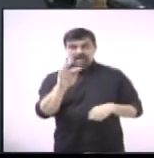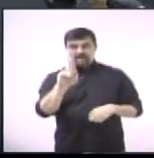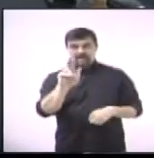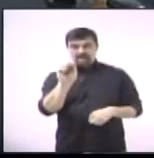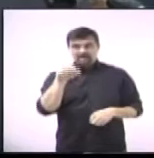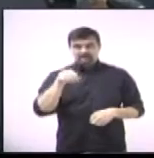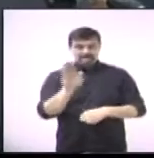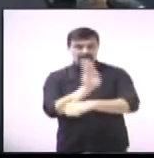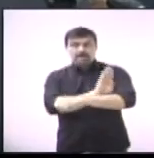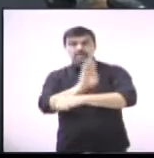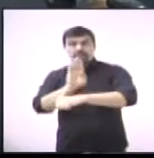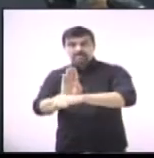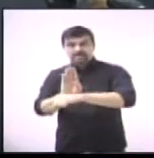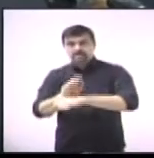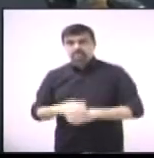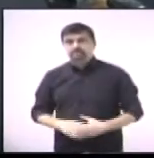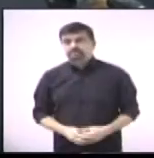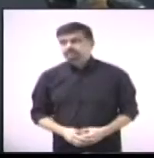Betel.